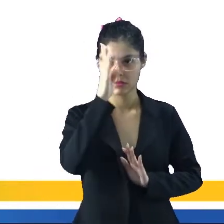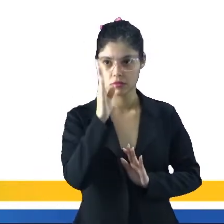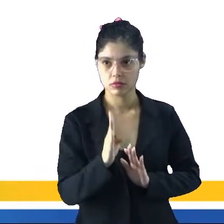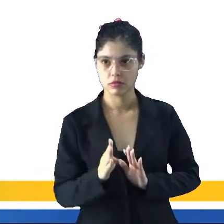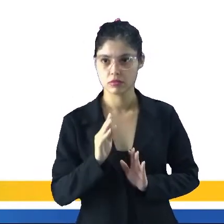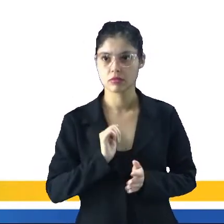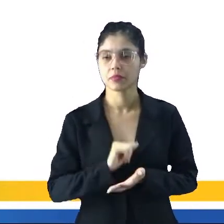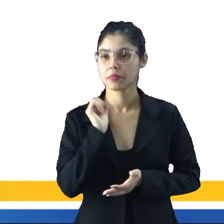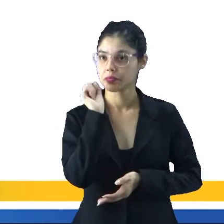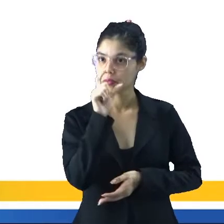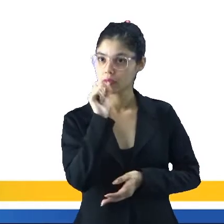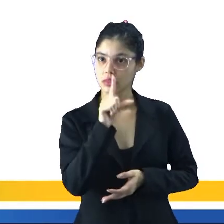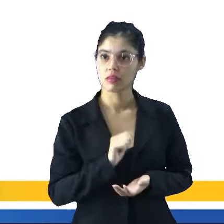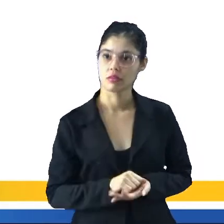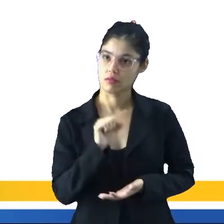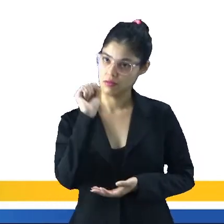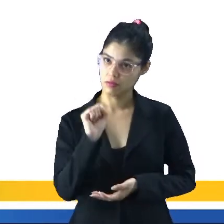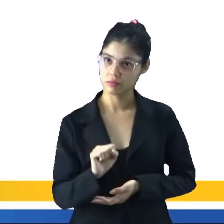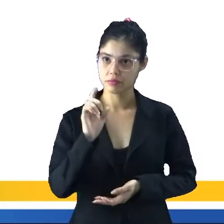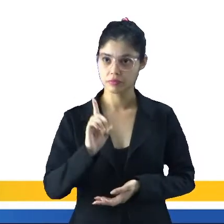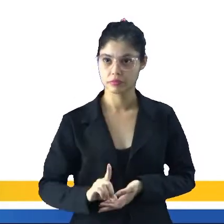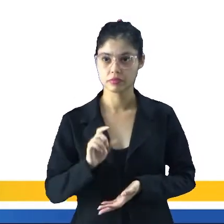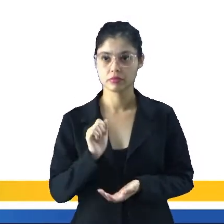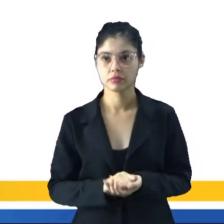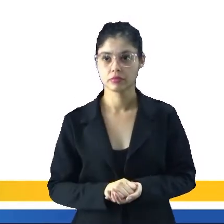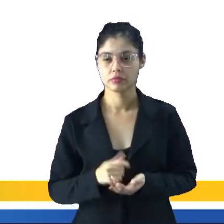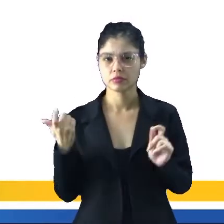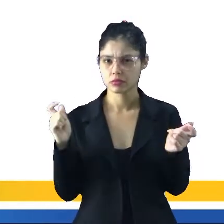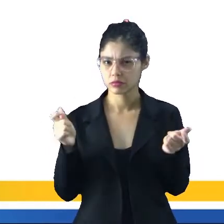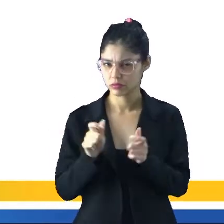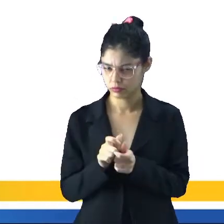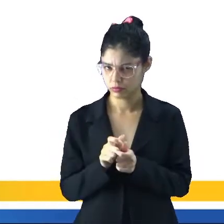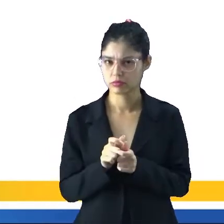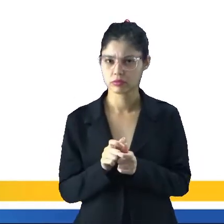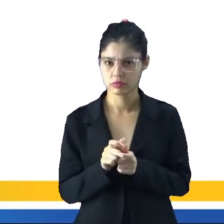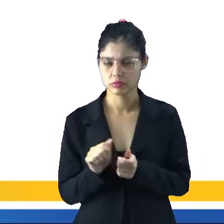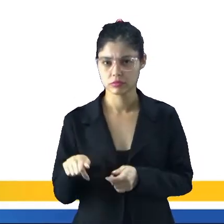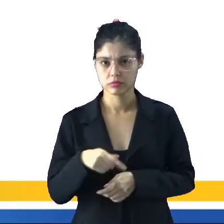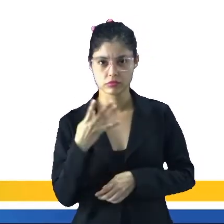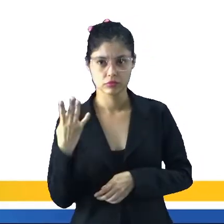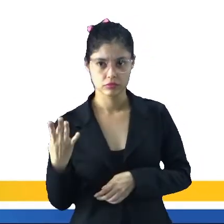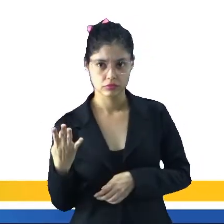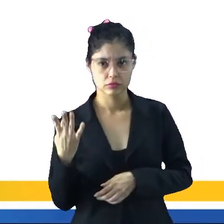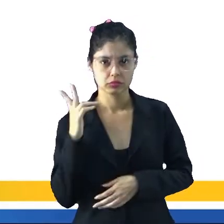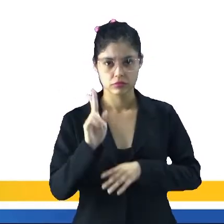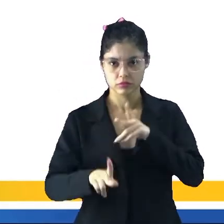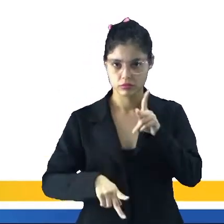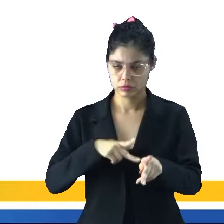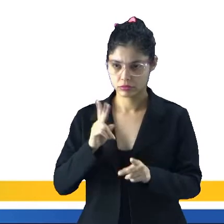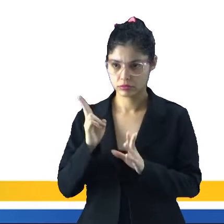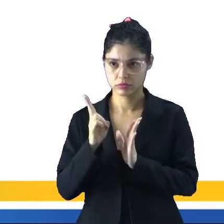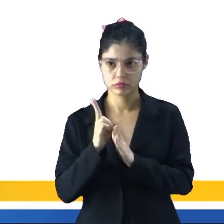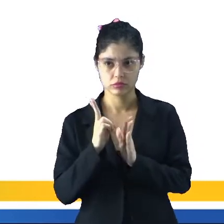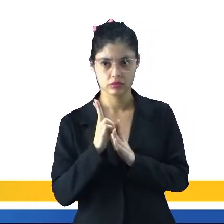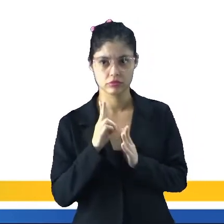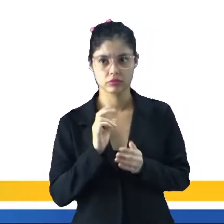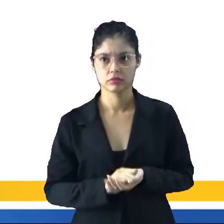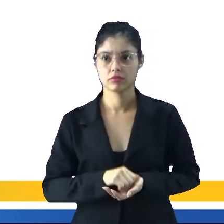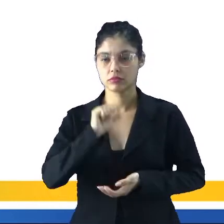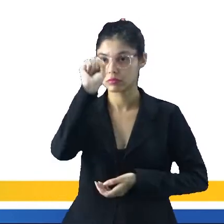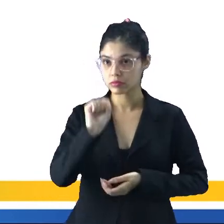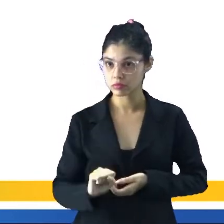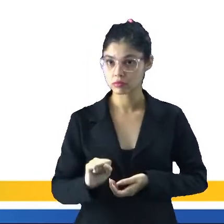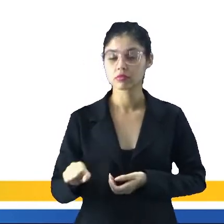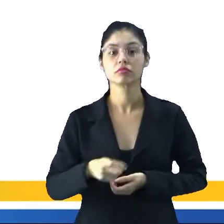Perceba que lá em azul, né, no sudeste, a gente tem o menor, né, a menor quantidade de populações indígenas. No